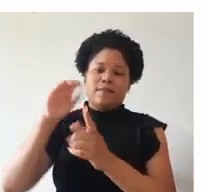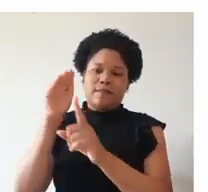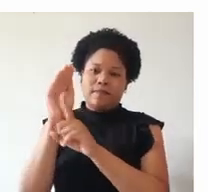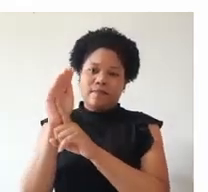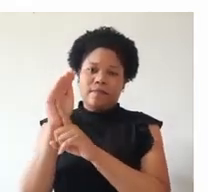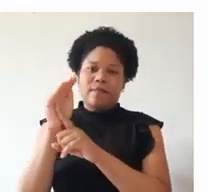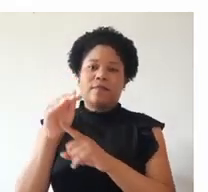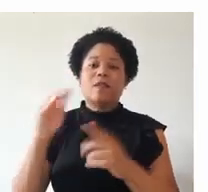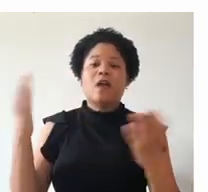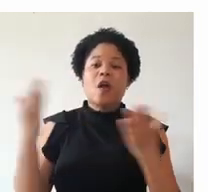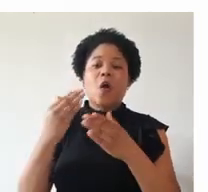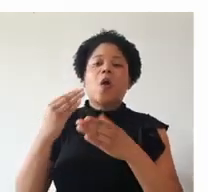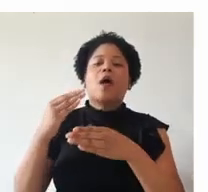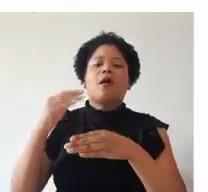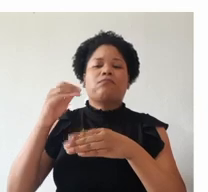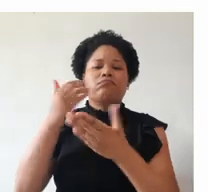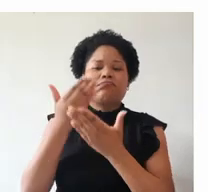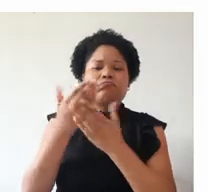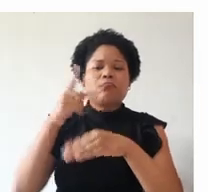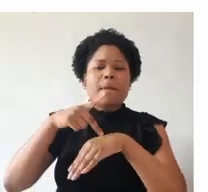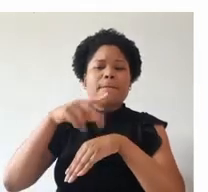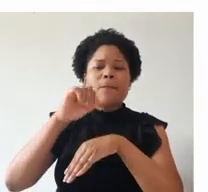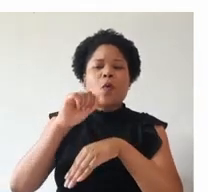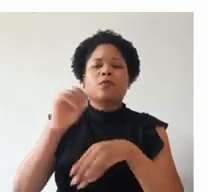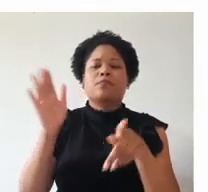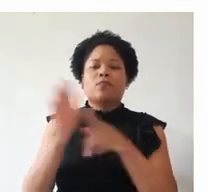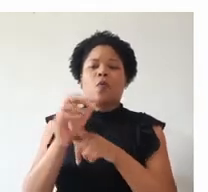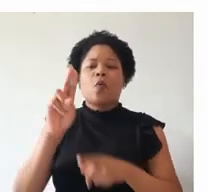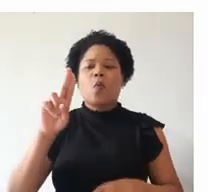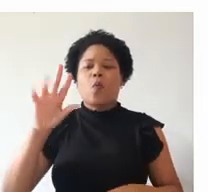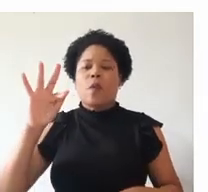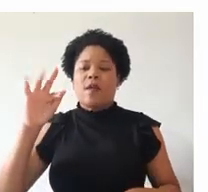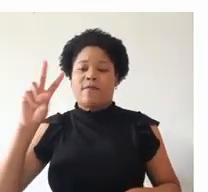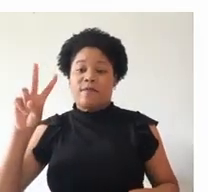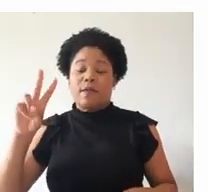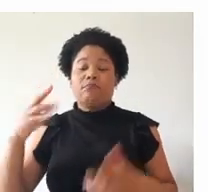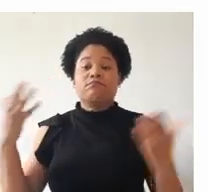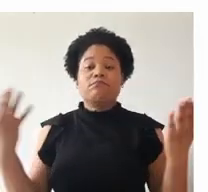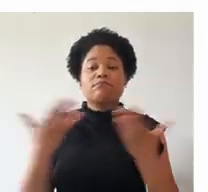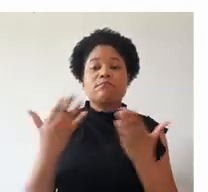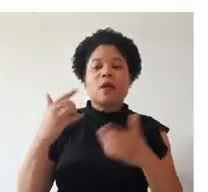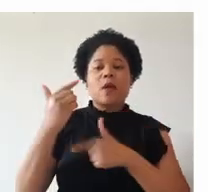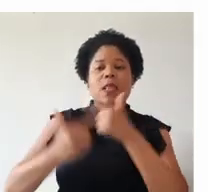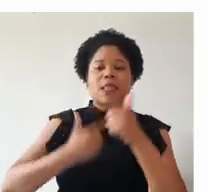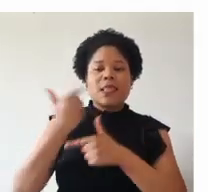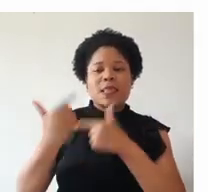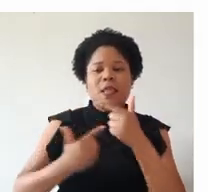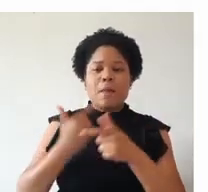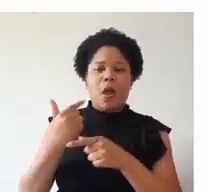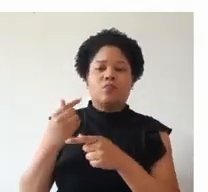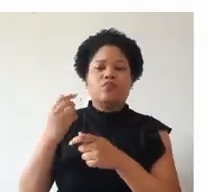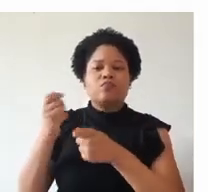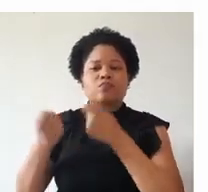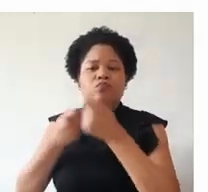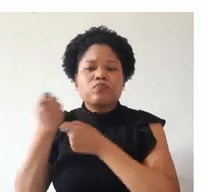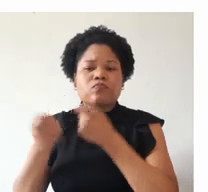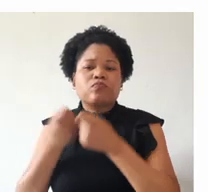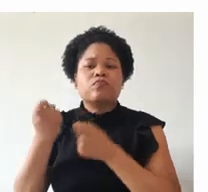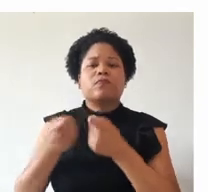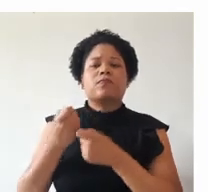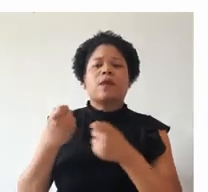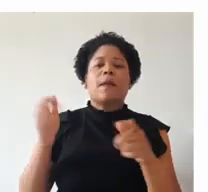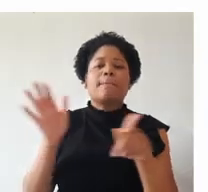Evangelista, e especializando em proteção de plantas pelo UFV. Atualmente, trabalho com assistência técnica e